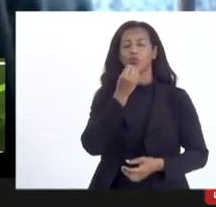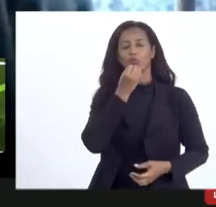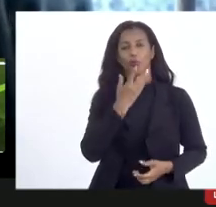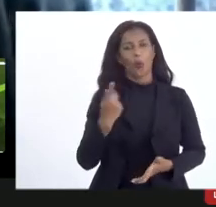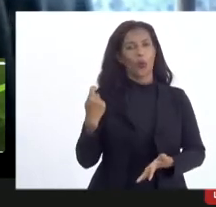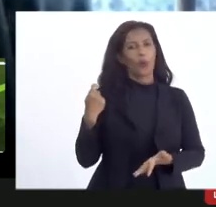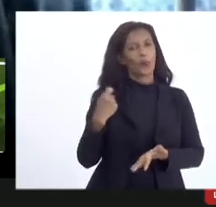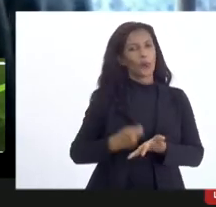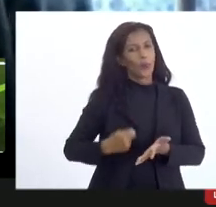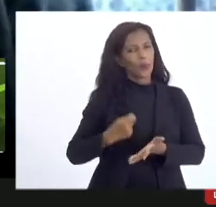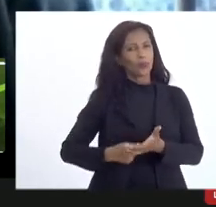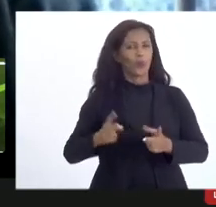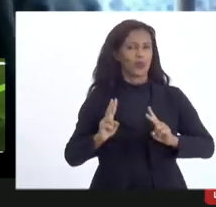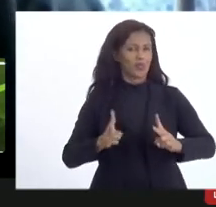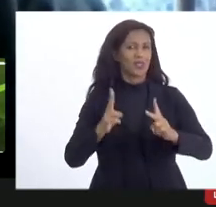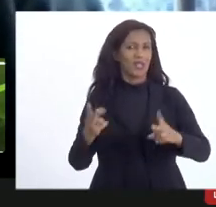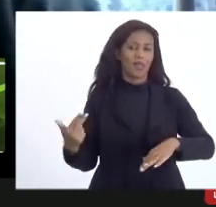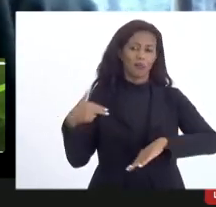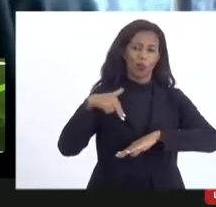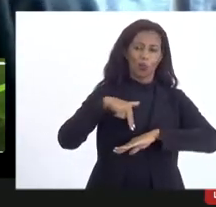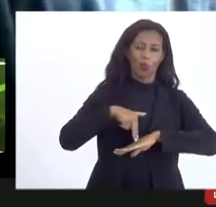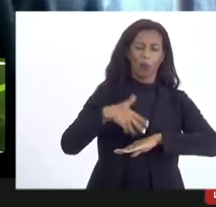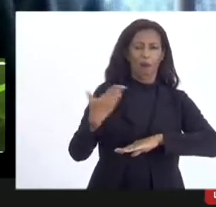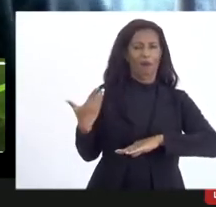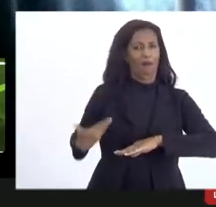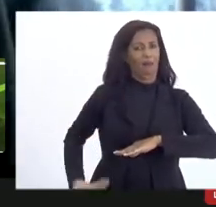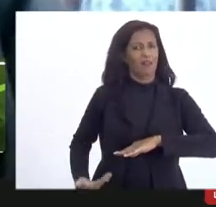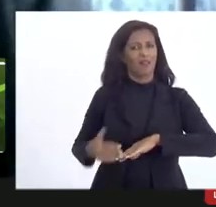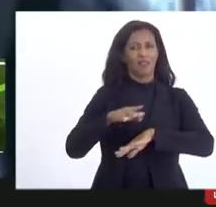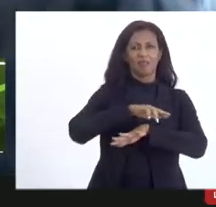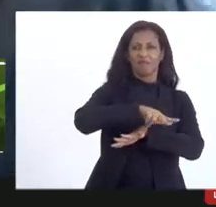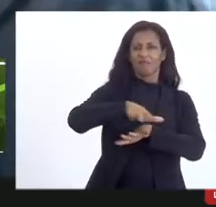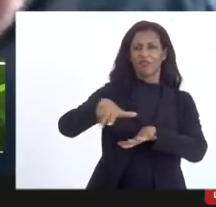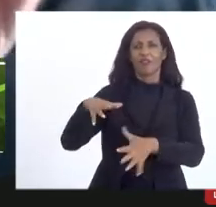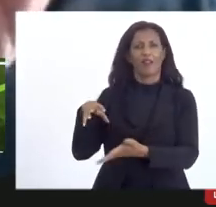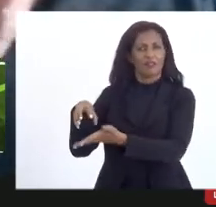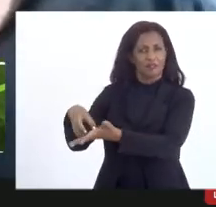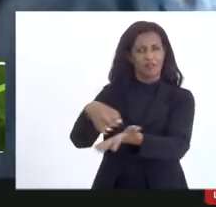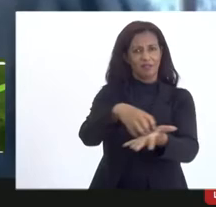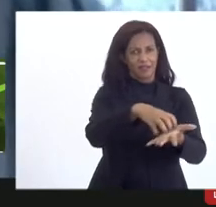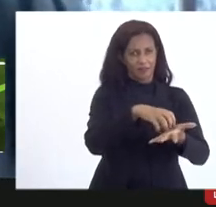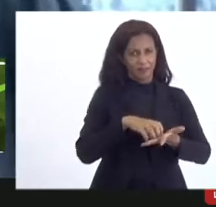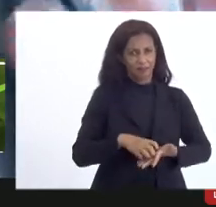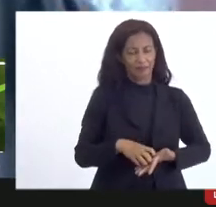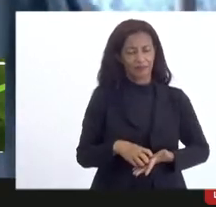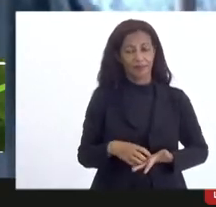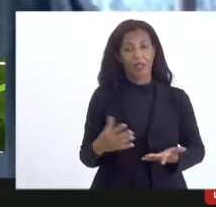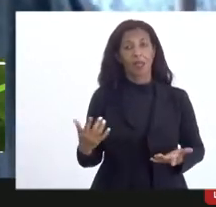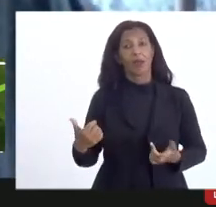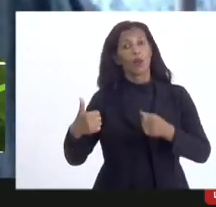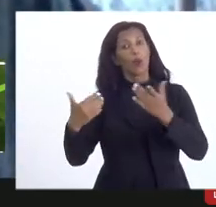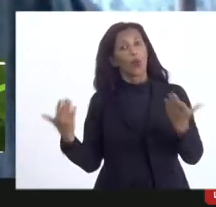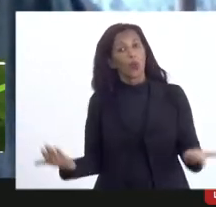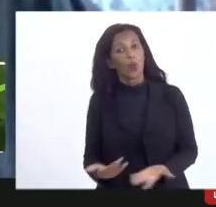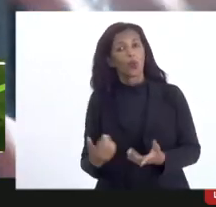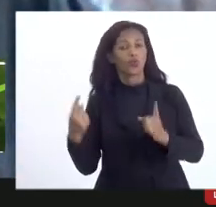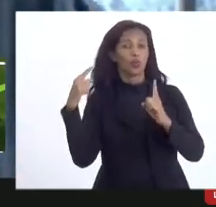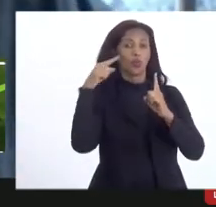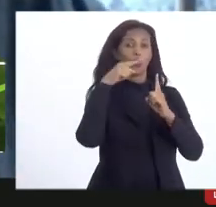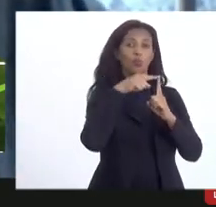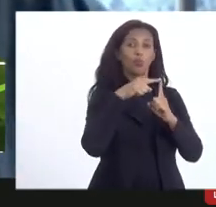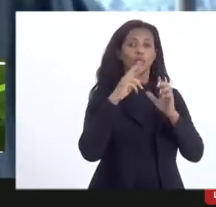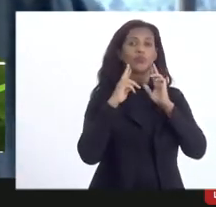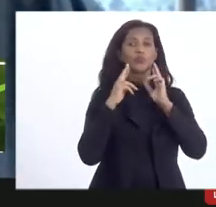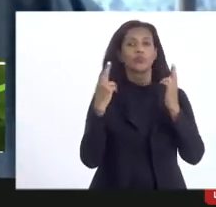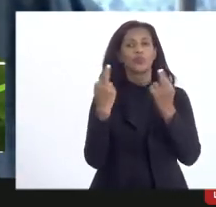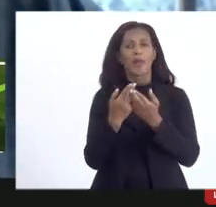sempre lutou e estão aqui representantes de vários desses setores. Então, esse é o objetivo da nossa audiência,